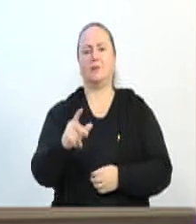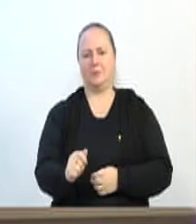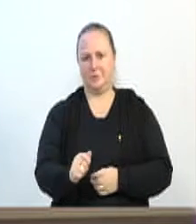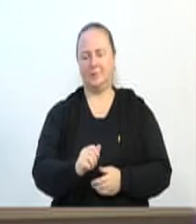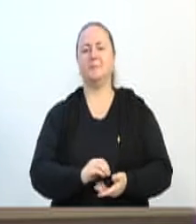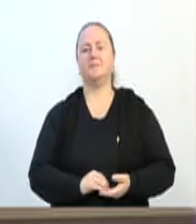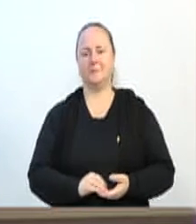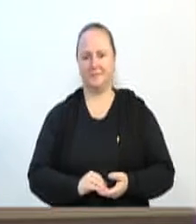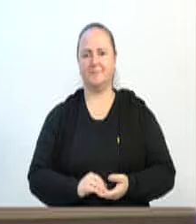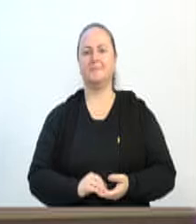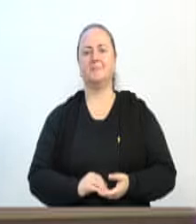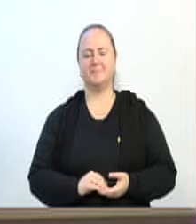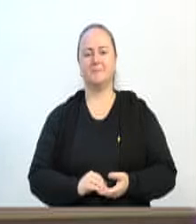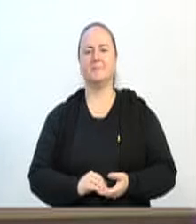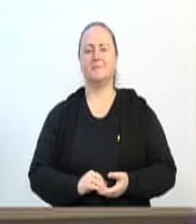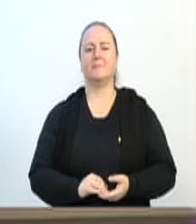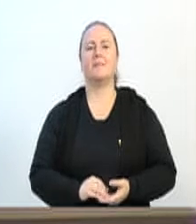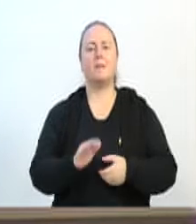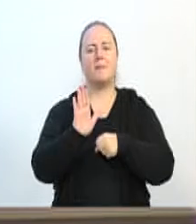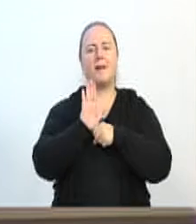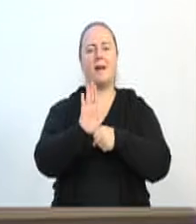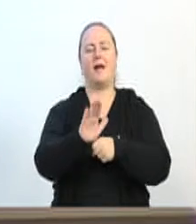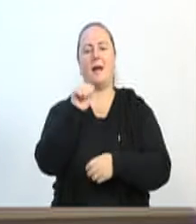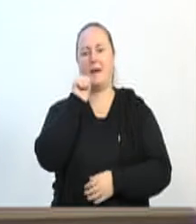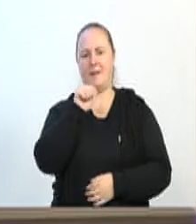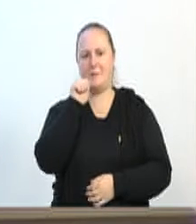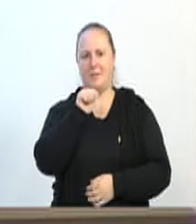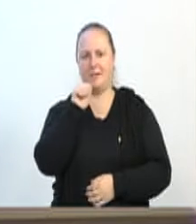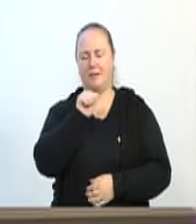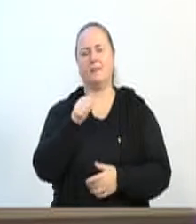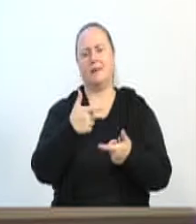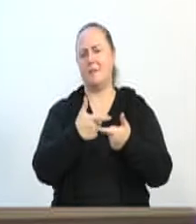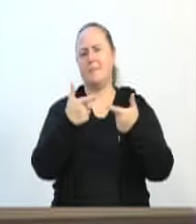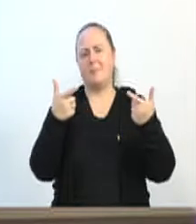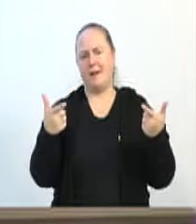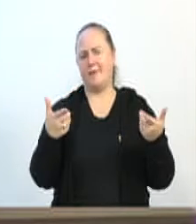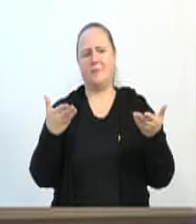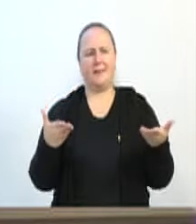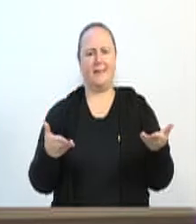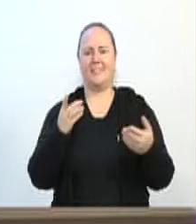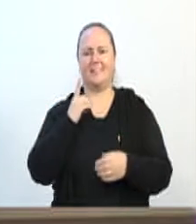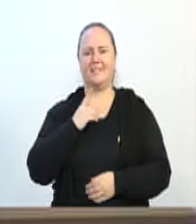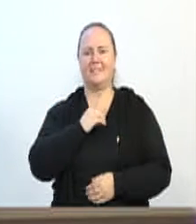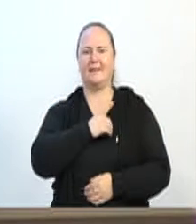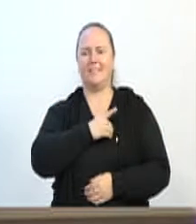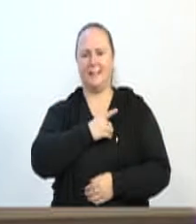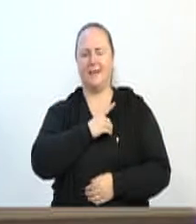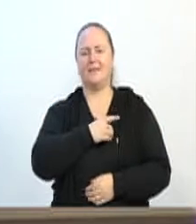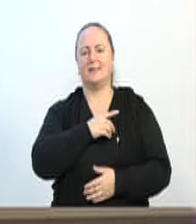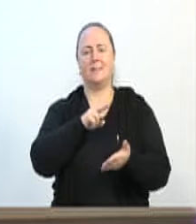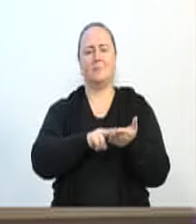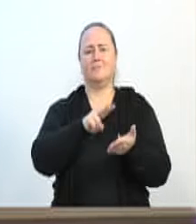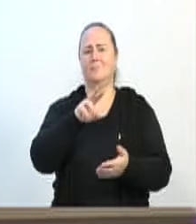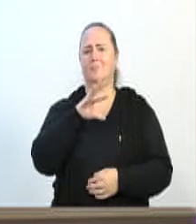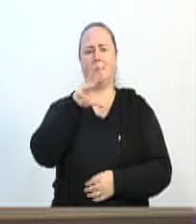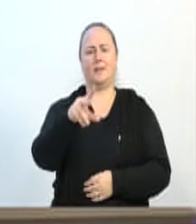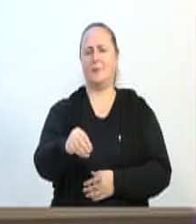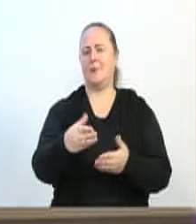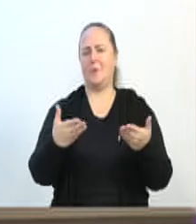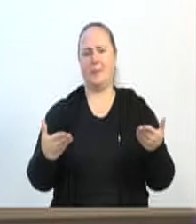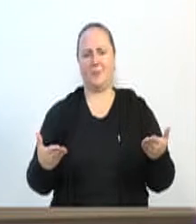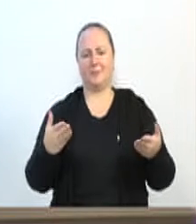mulheres, e, em geral, a delegacia, o complexo todo, mas, em geral, benefício em toda a cidade e região.